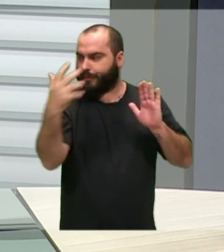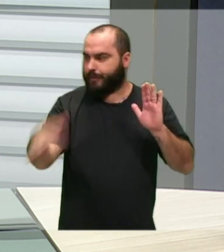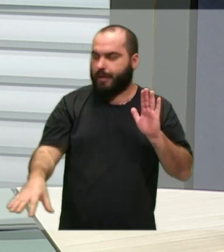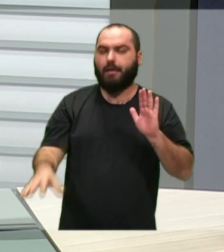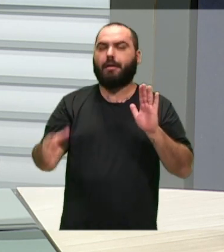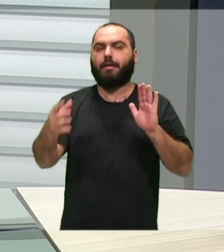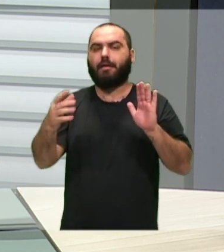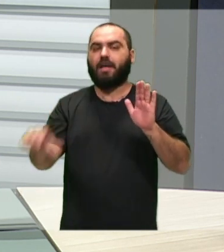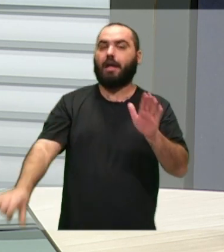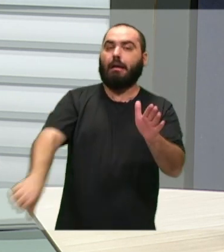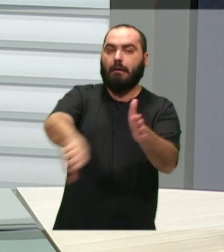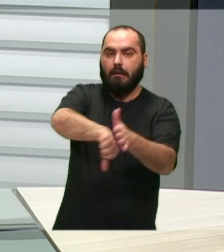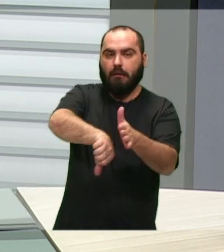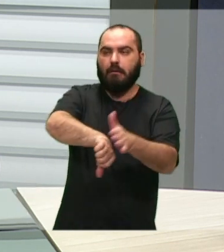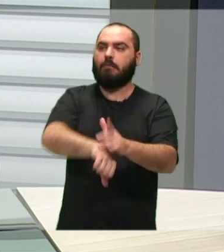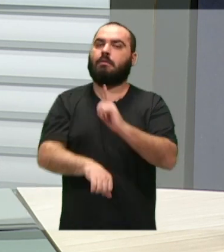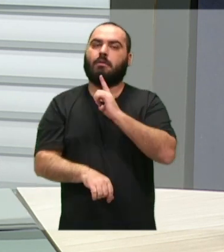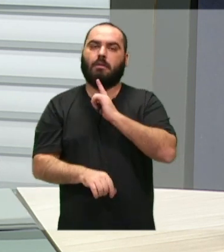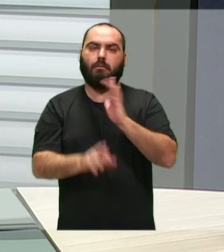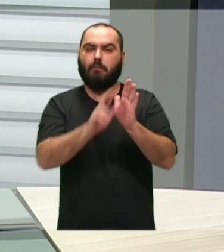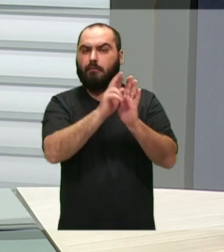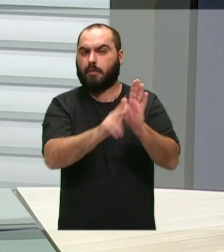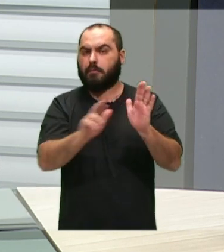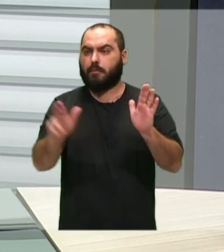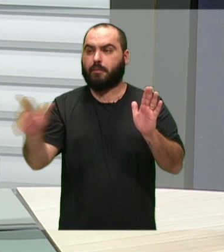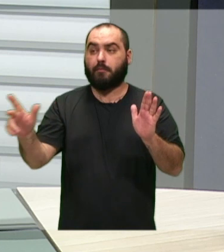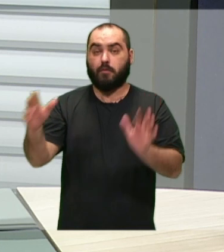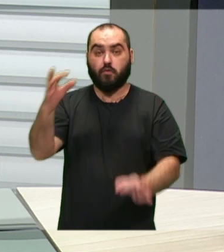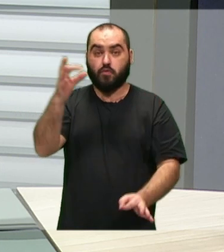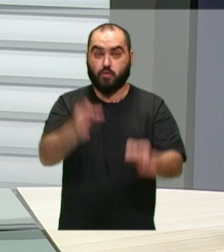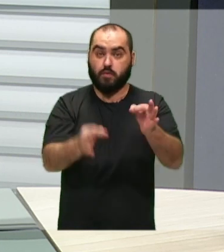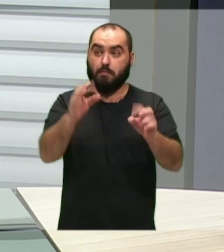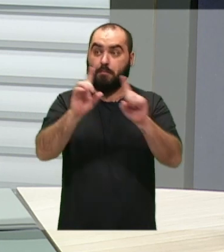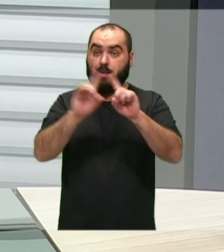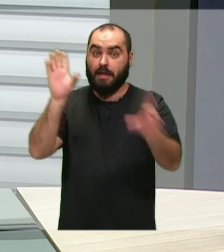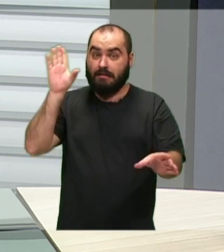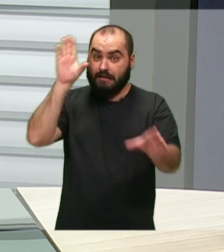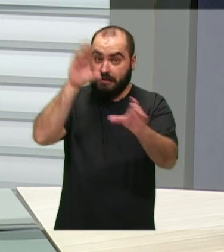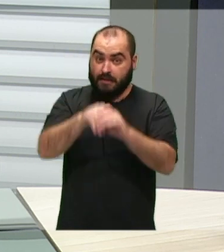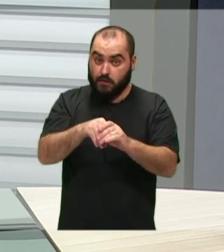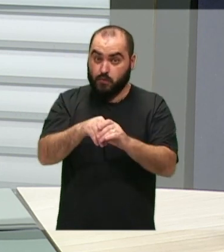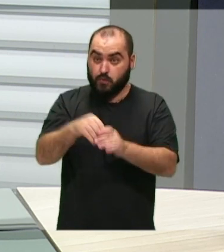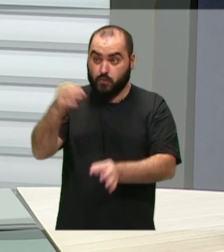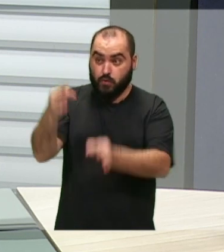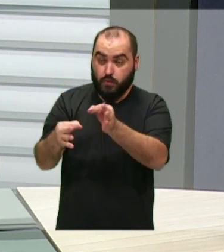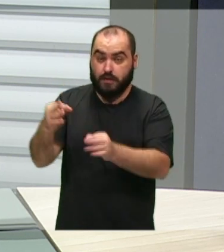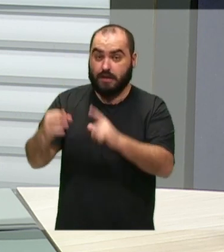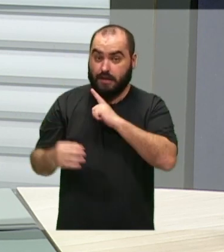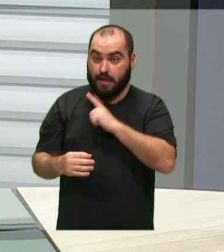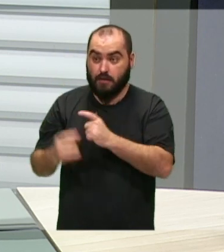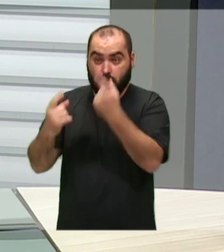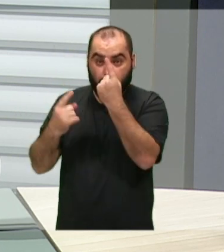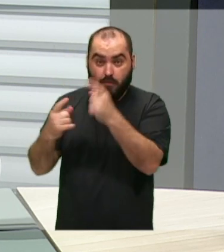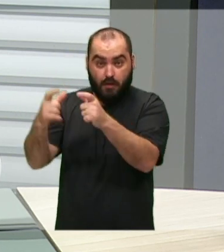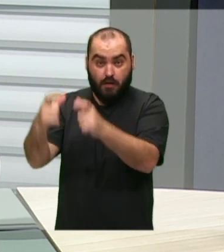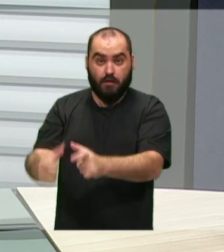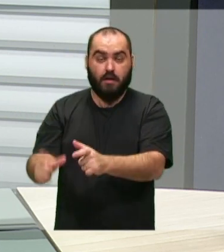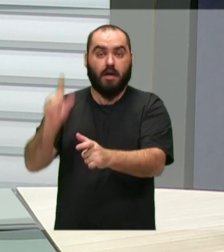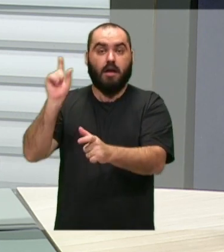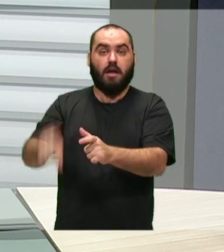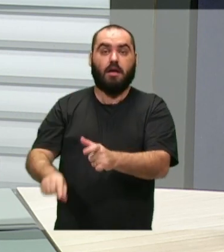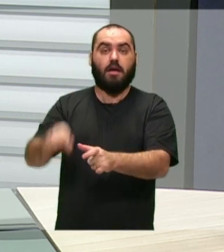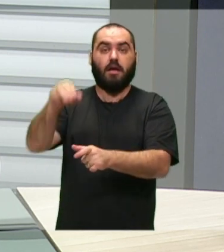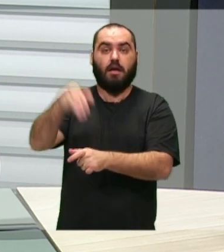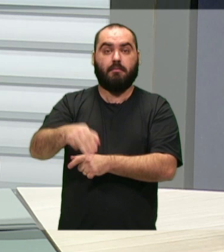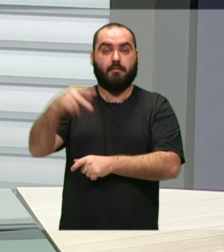tipificações criminais que estão sendo imputadas, então tem o Judiciário. Mas dentro do Judiciário, nós temos um órgão que é o Ministério